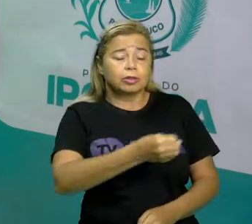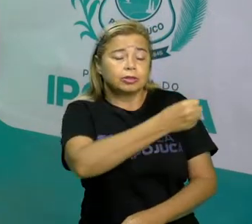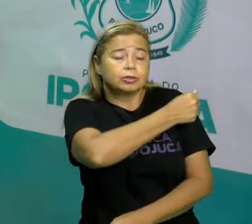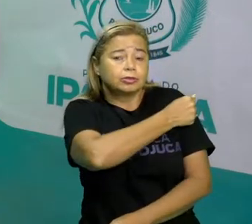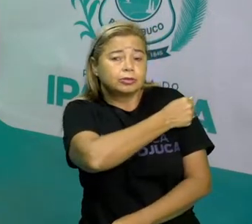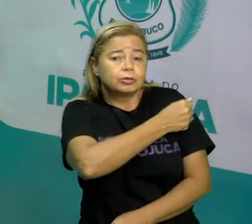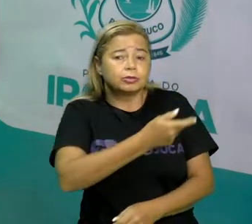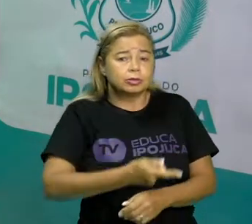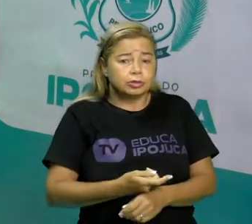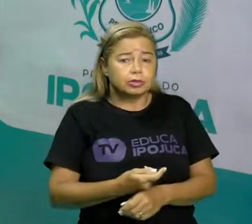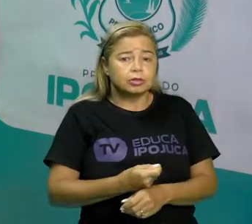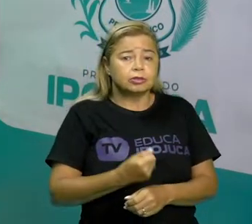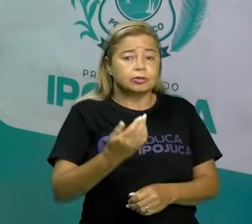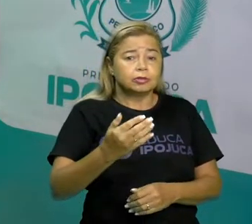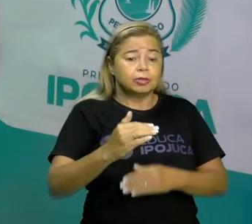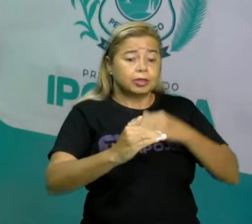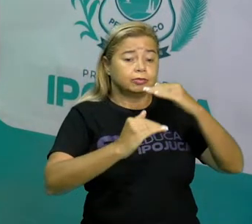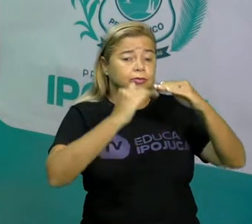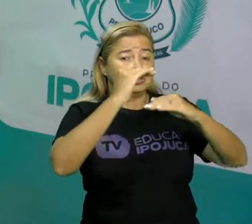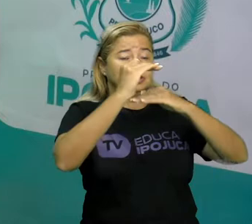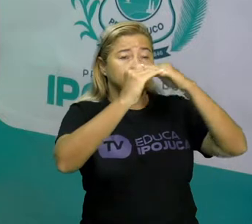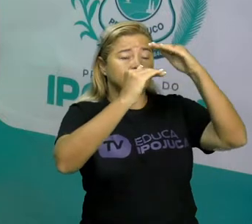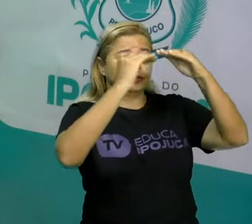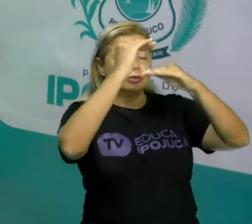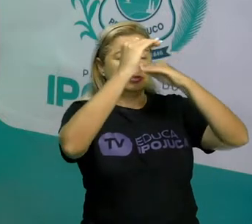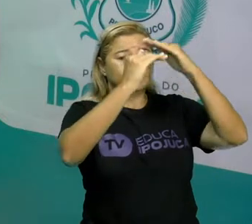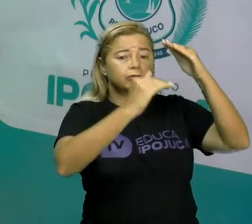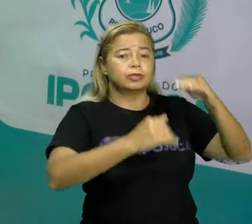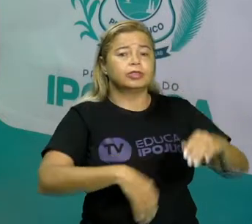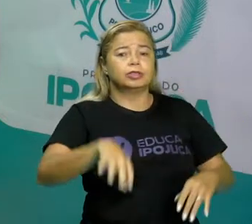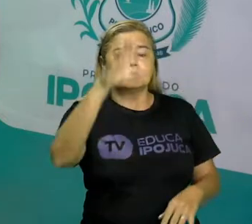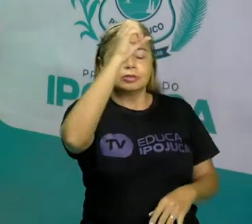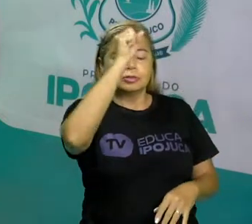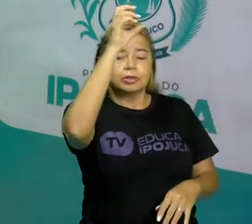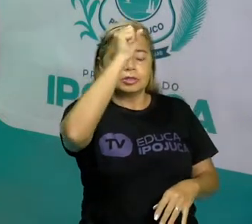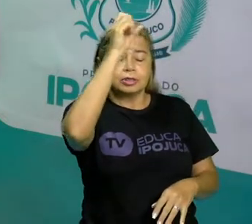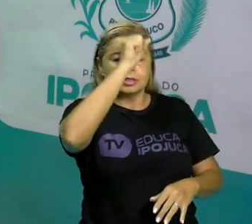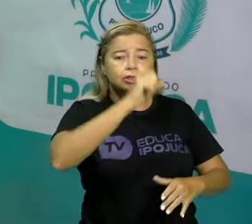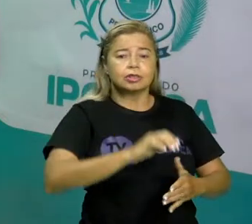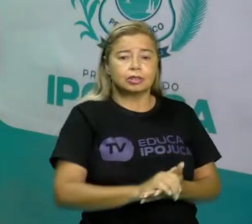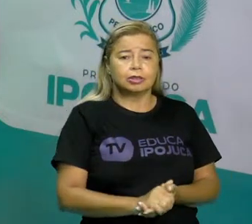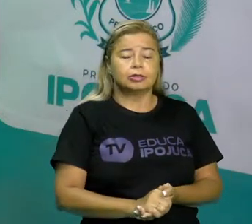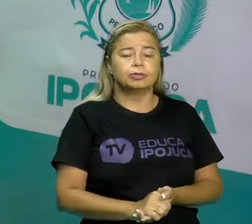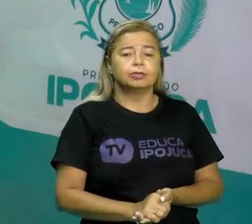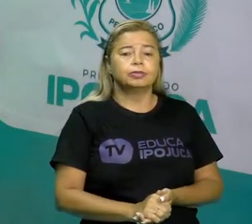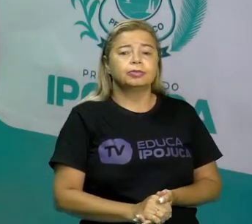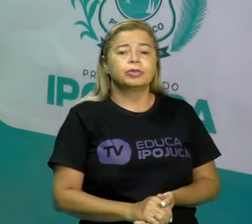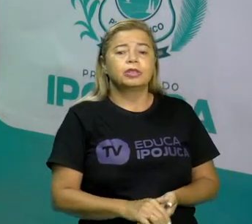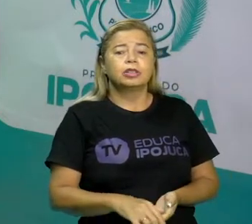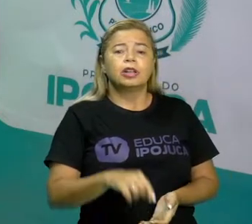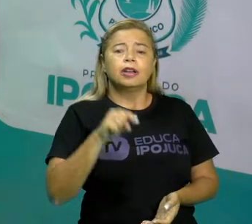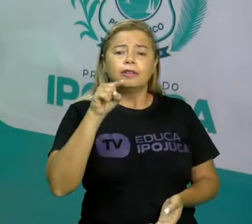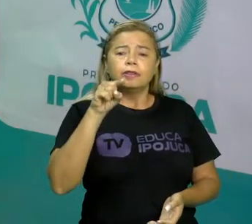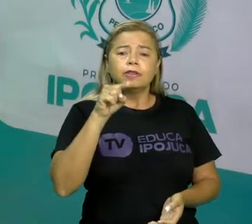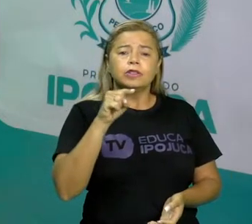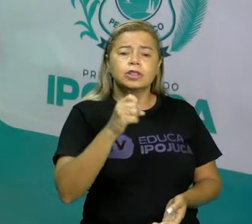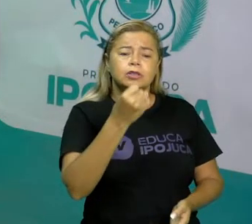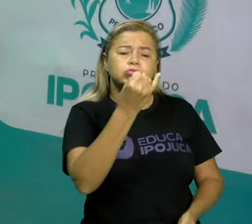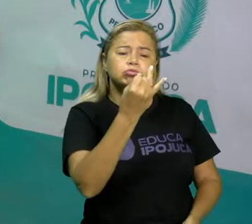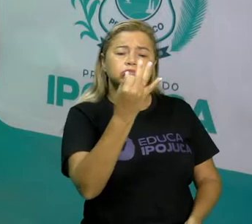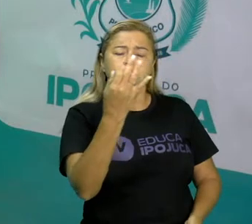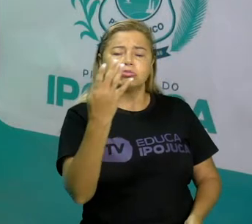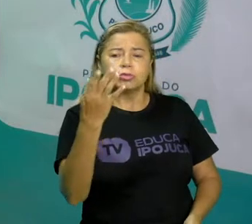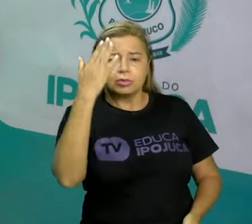elevando os nossos conhecimentos. Isso é muito bom. Como eu perguntei a você, até quanto você sabe